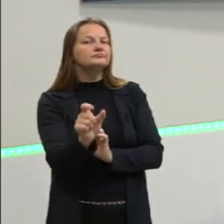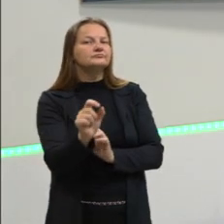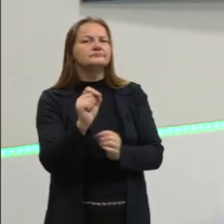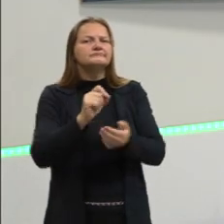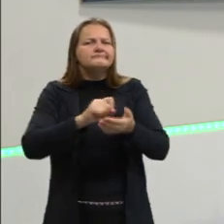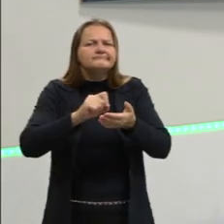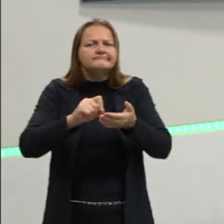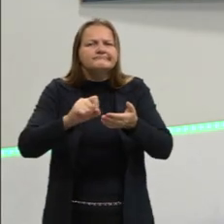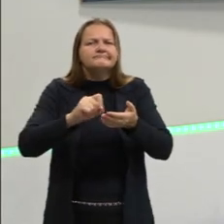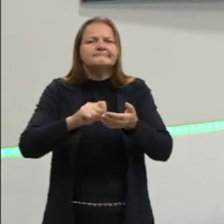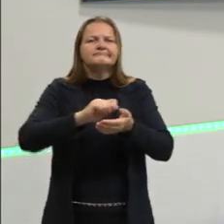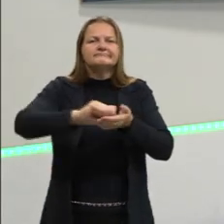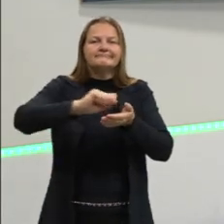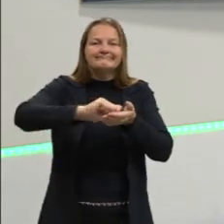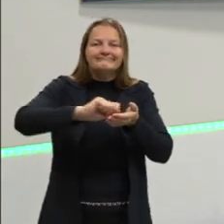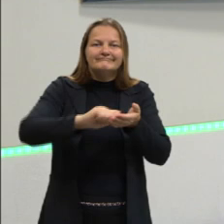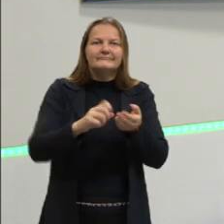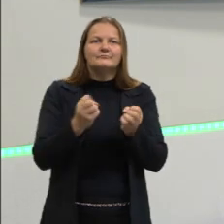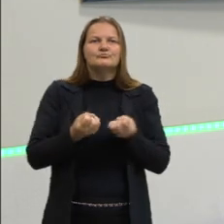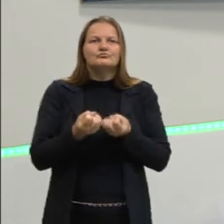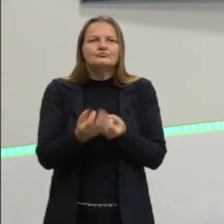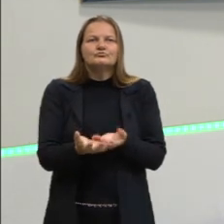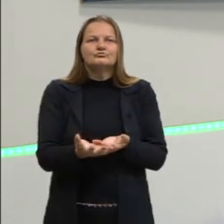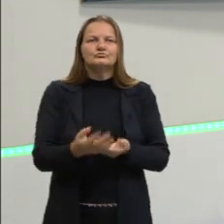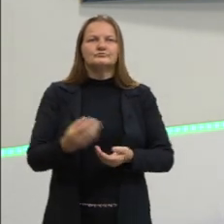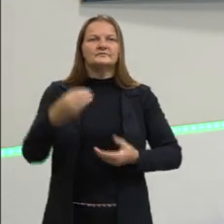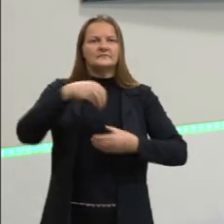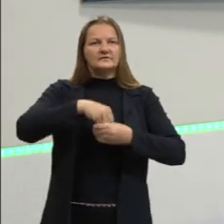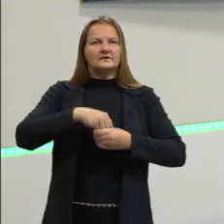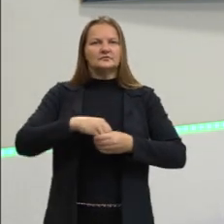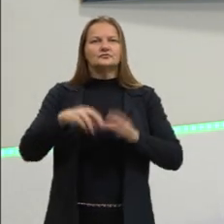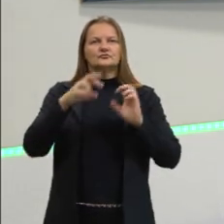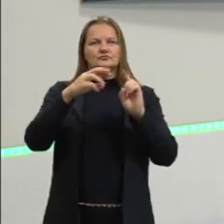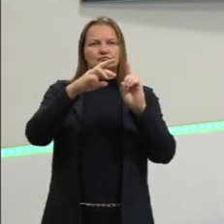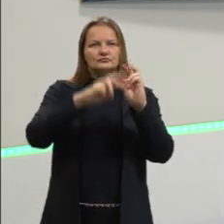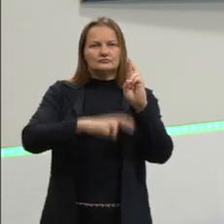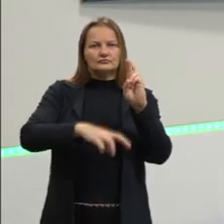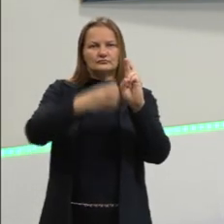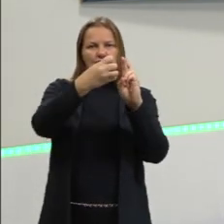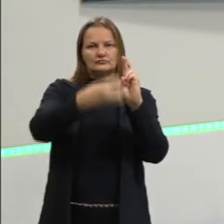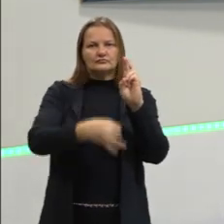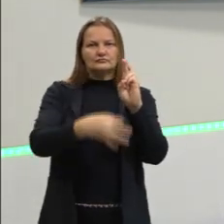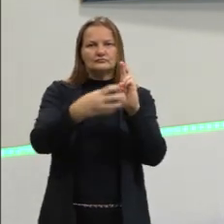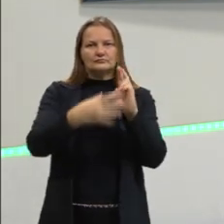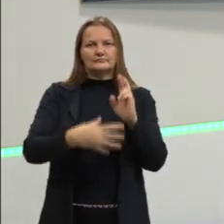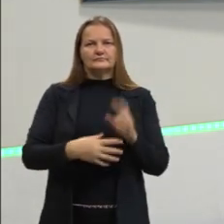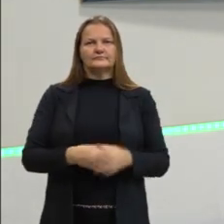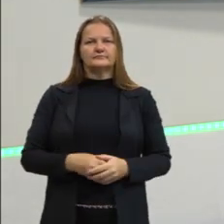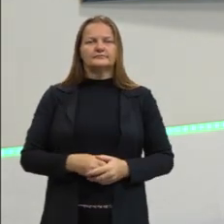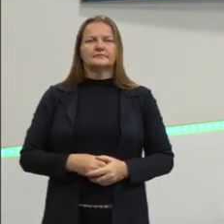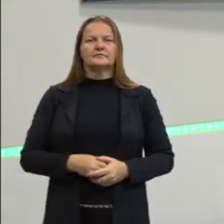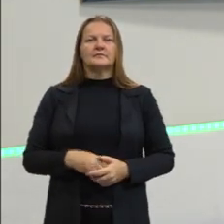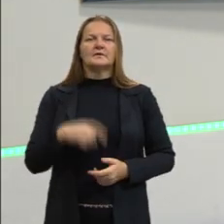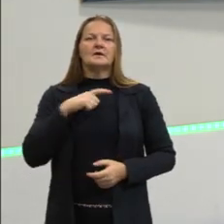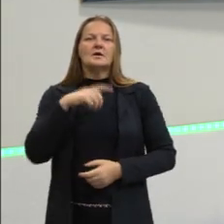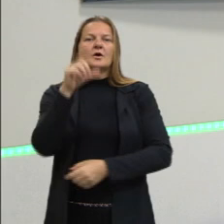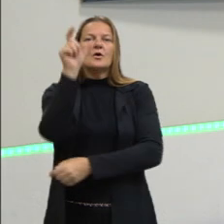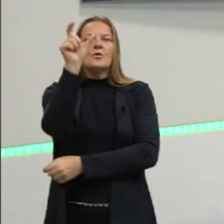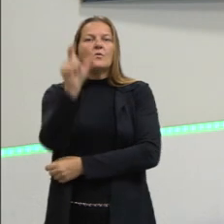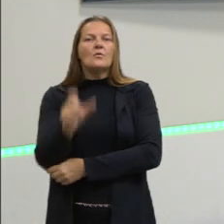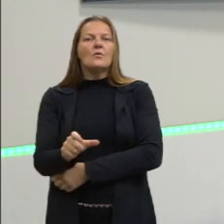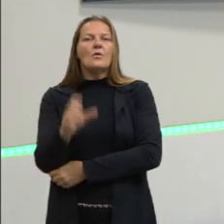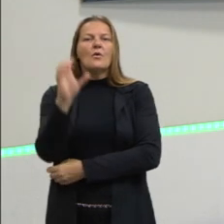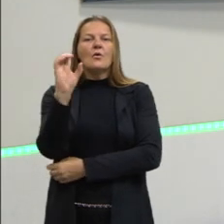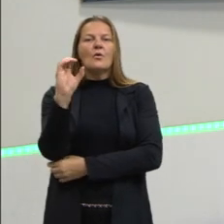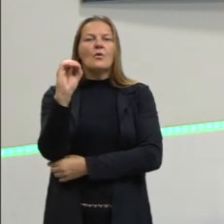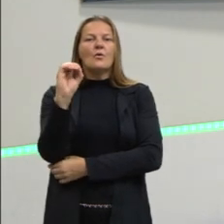a opinião do autor dentro dessa resenha crítica. E a coluna são vários autores